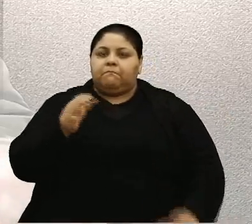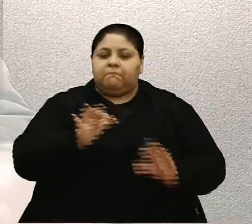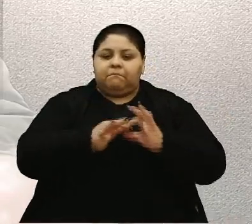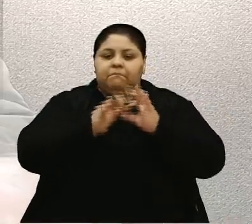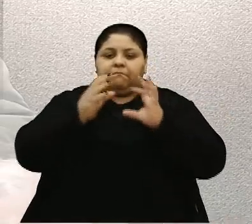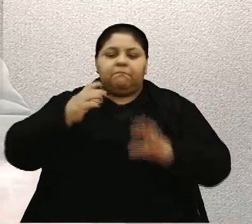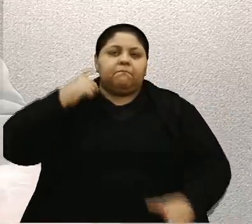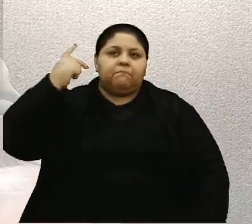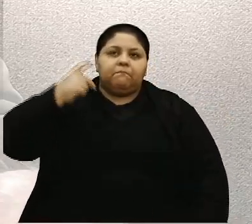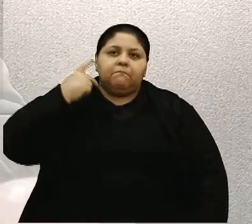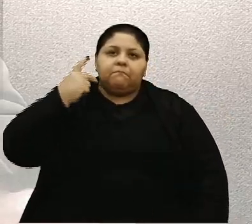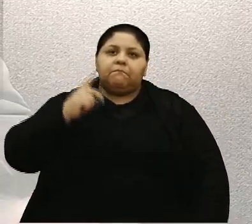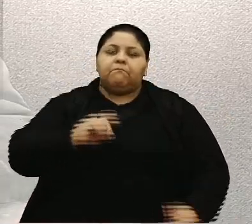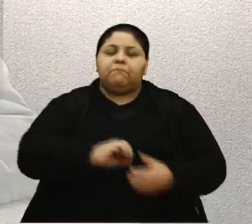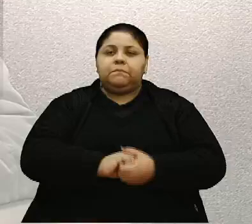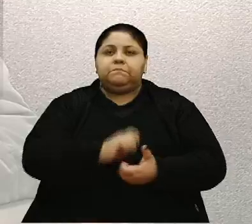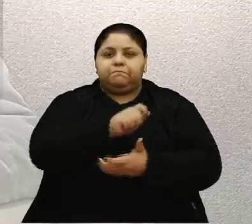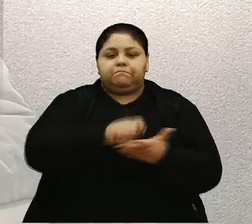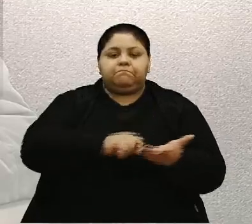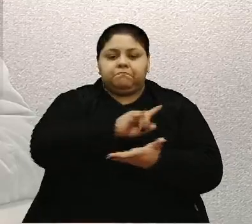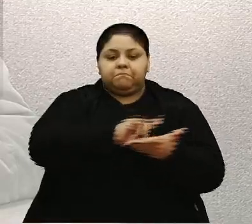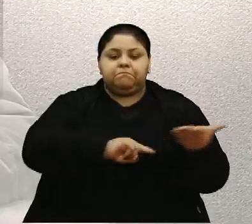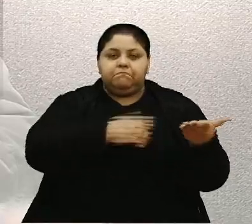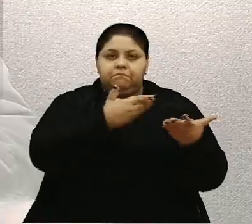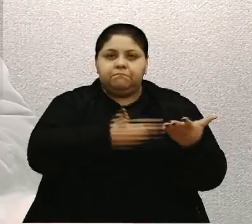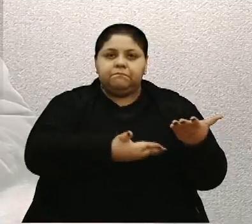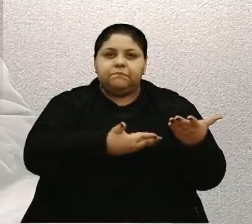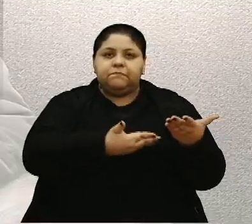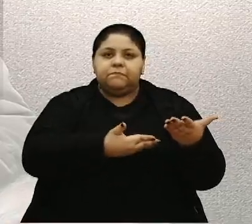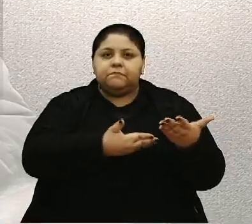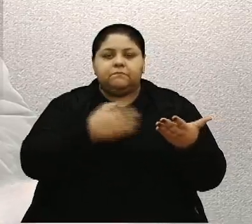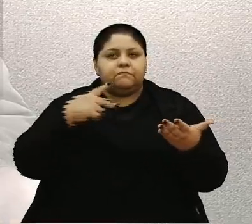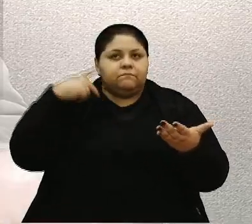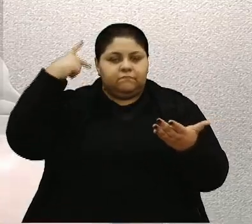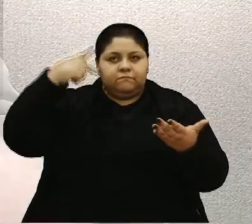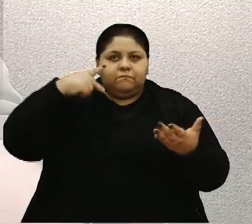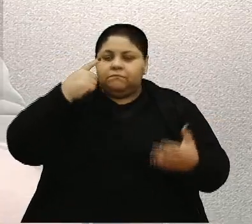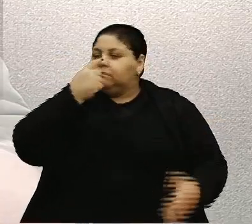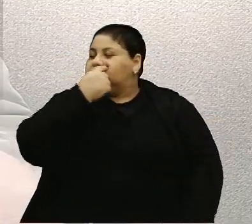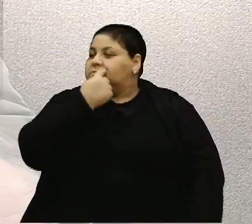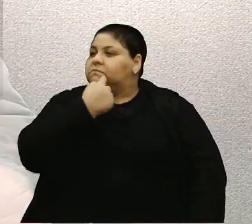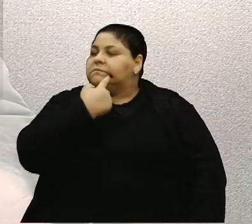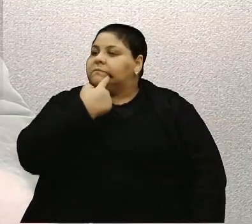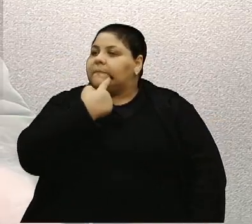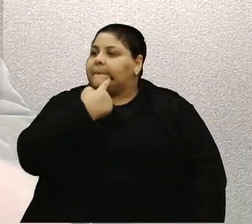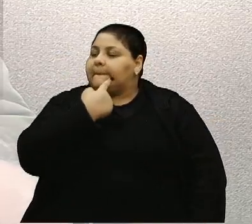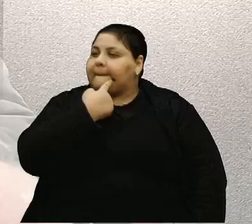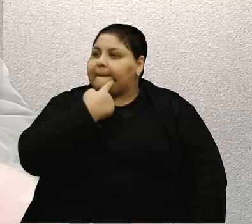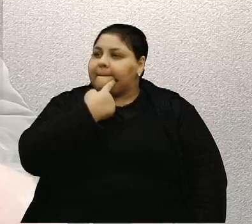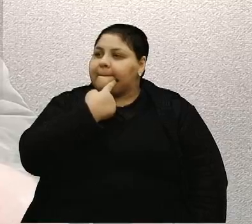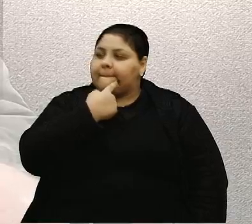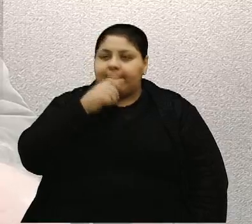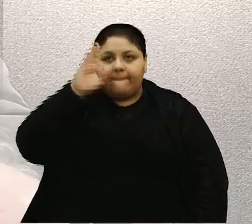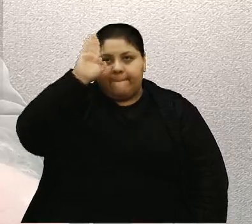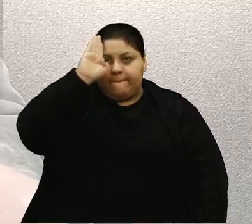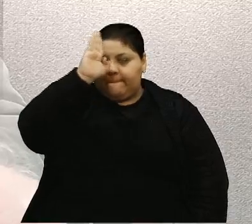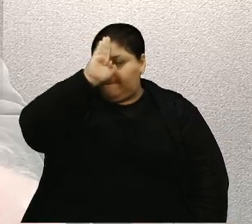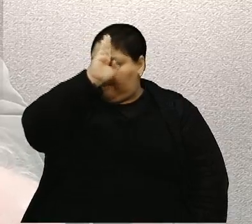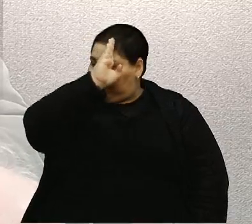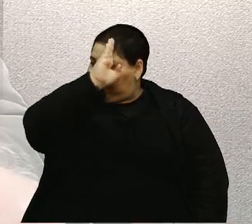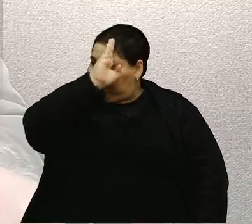emancipação política. Assinam este documento, vereador Wagner Petrine, vereador Adriano Bressan,